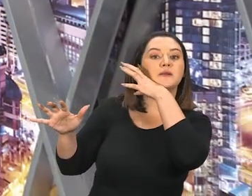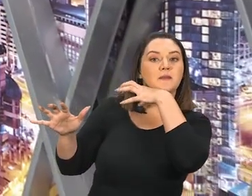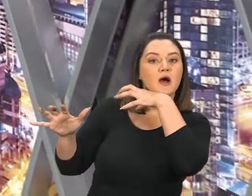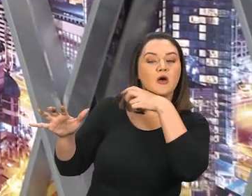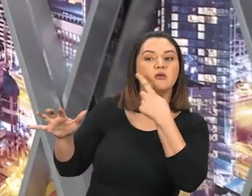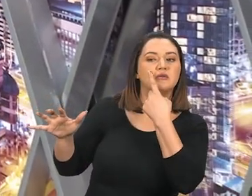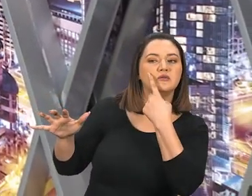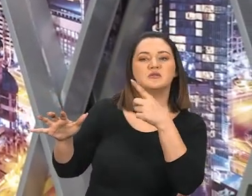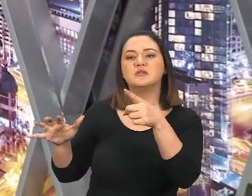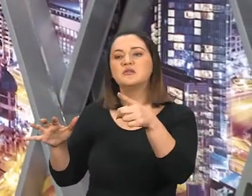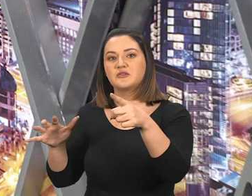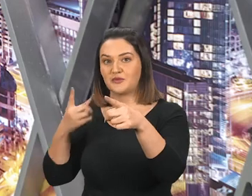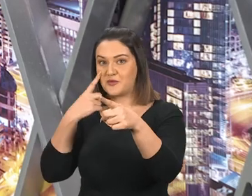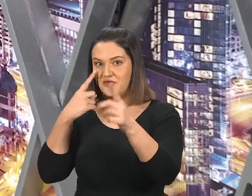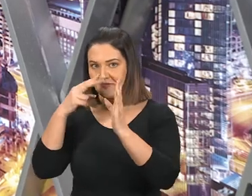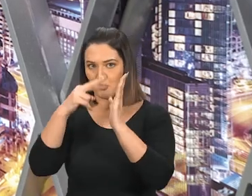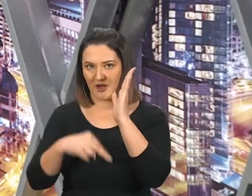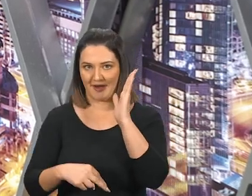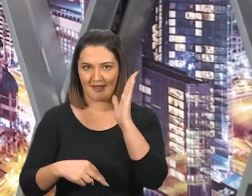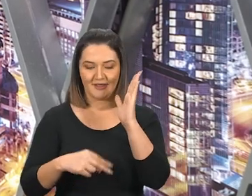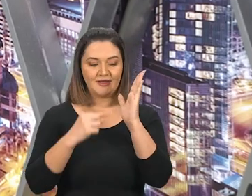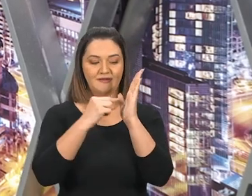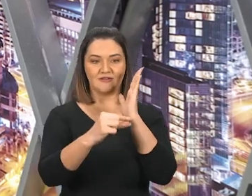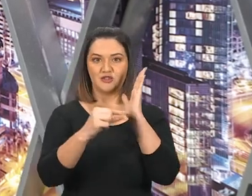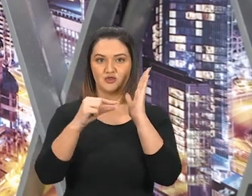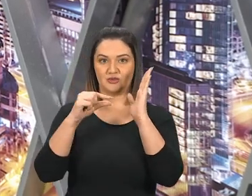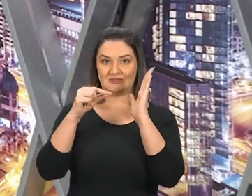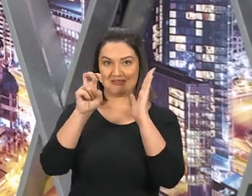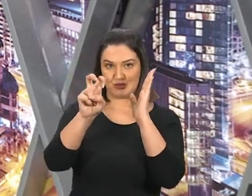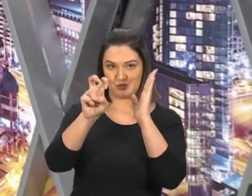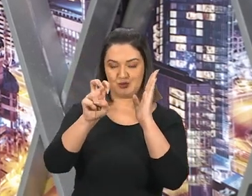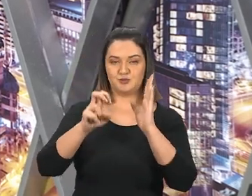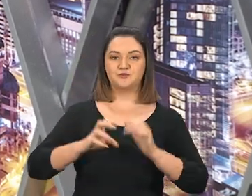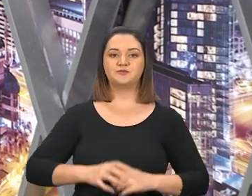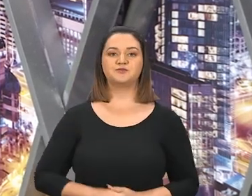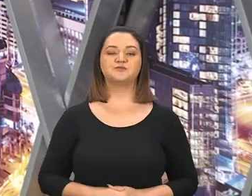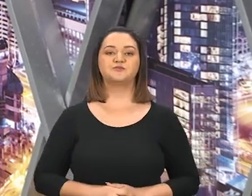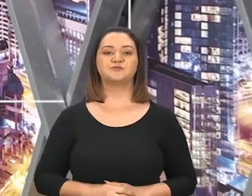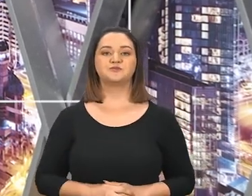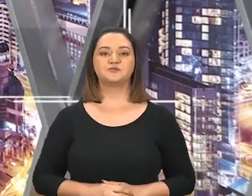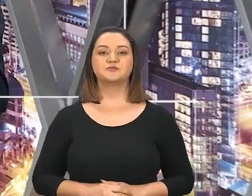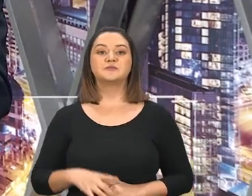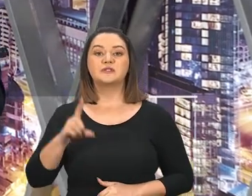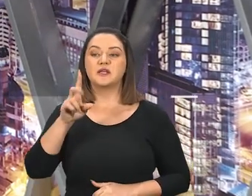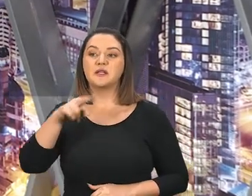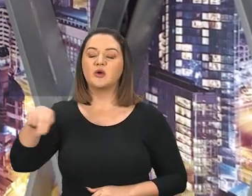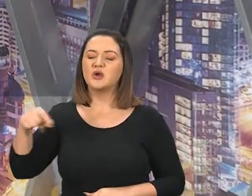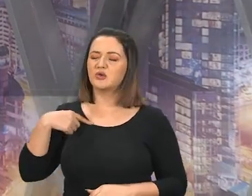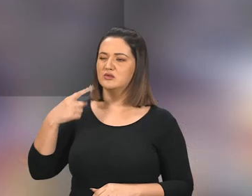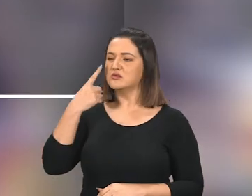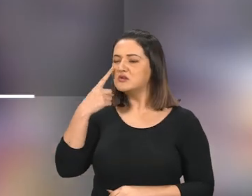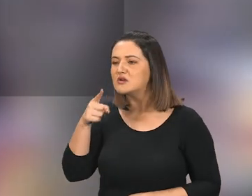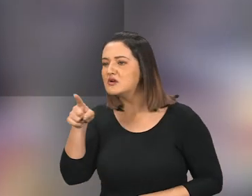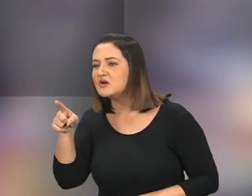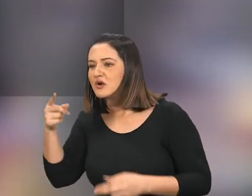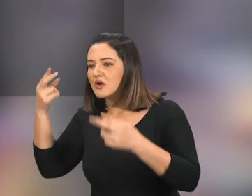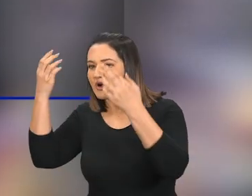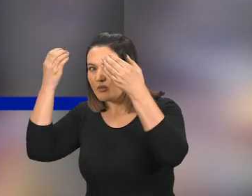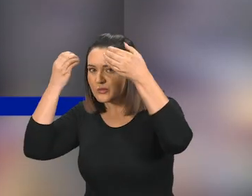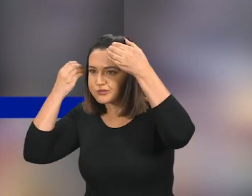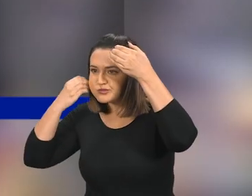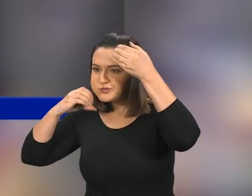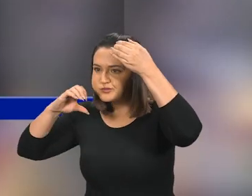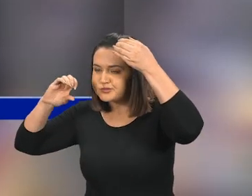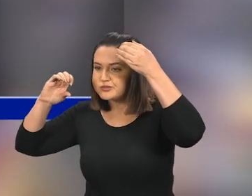tem uma outra mensagem. Veja só, Daniel 8, verso 5. Fala assim, Estando eu